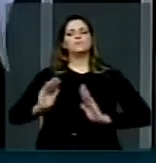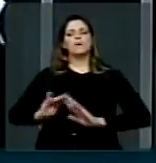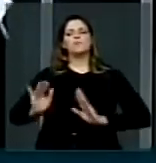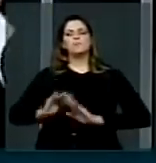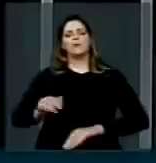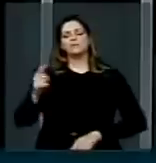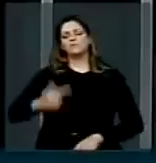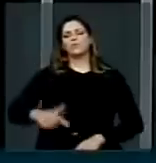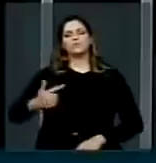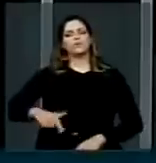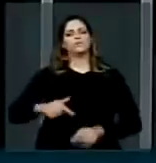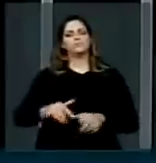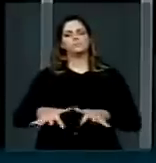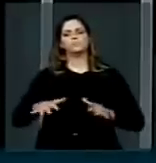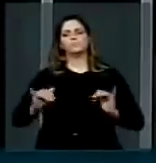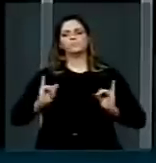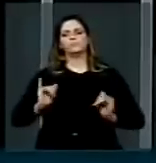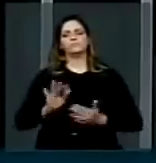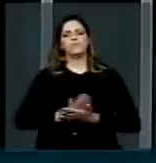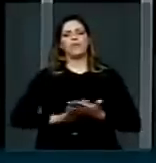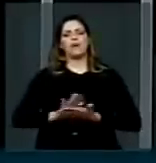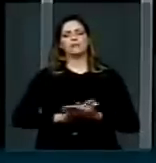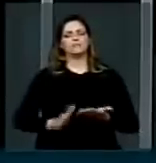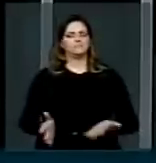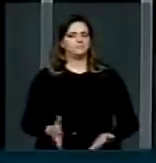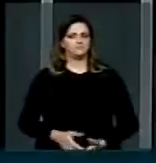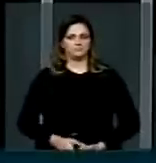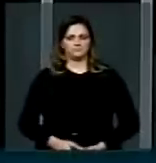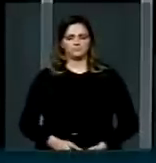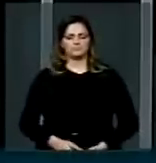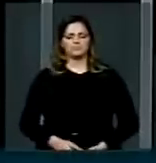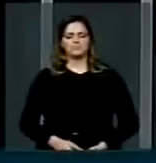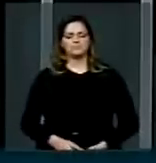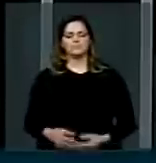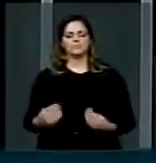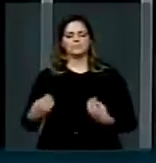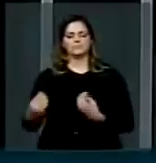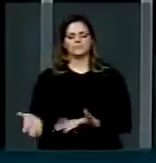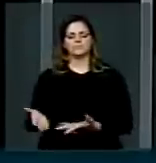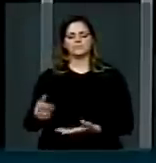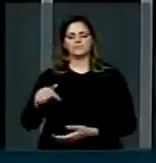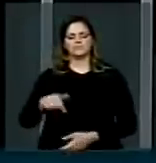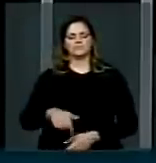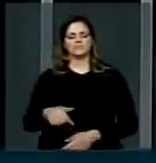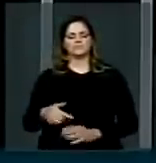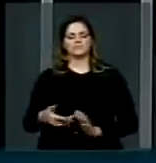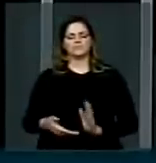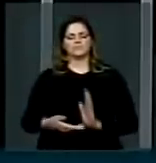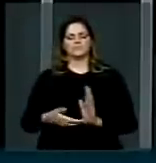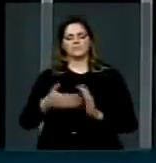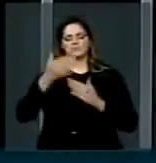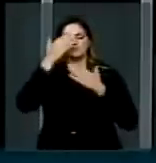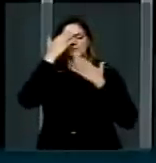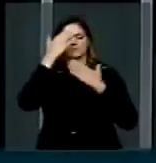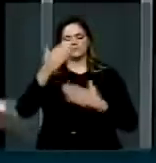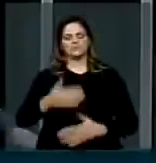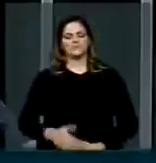vêm aqui para o plenário e nós não podemos assistir. Quero deixar como registrado nos anais dessa casa esse documento. Obrigado. Será